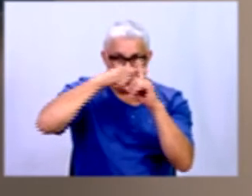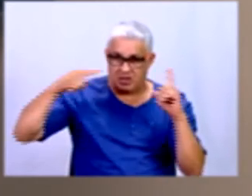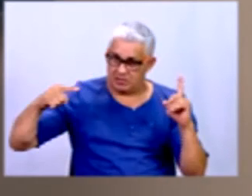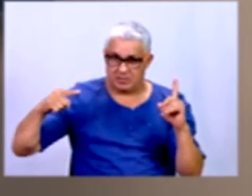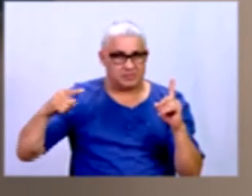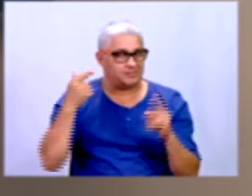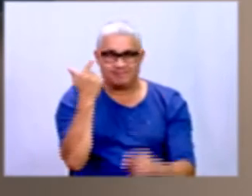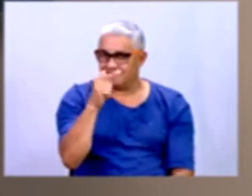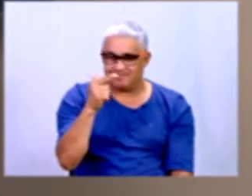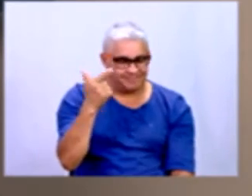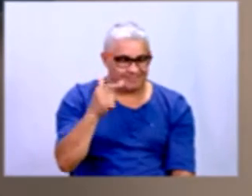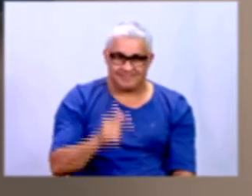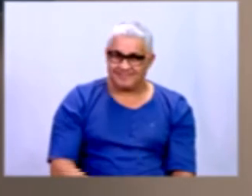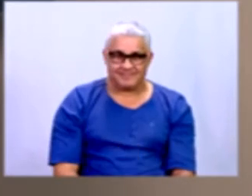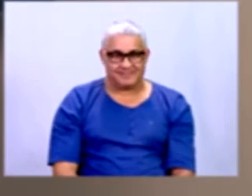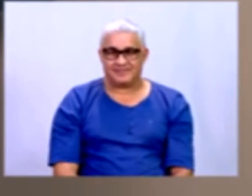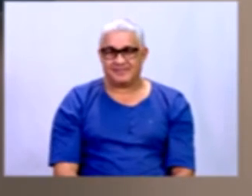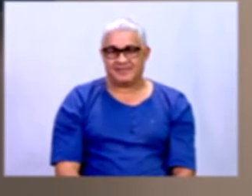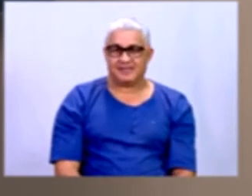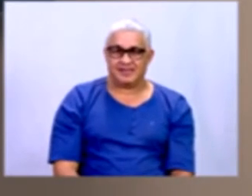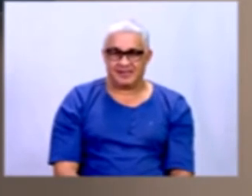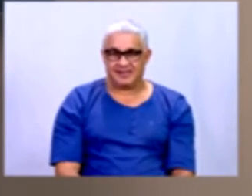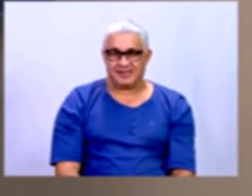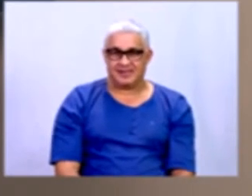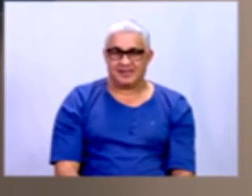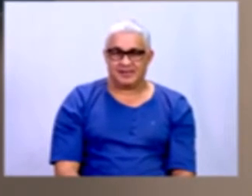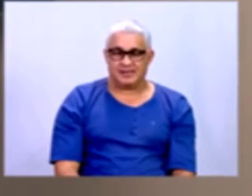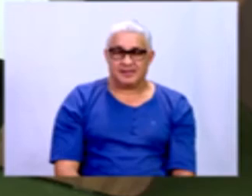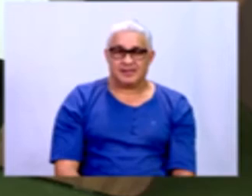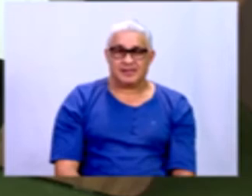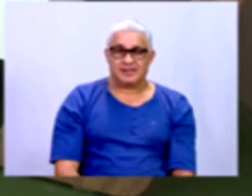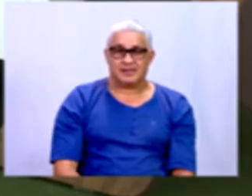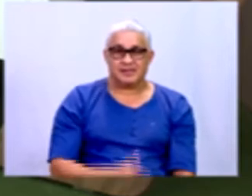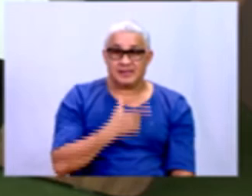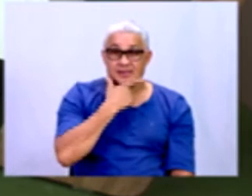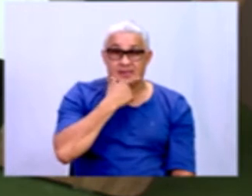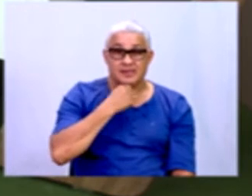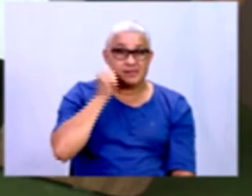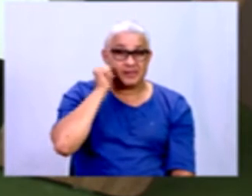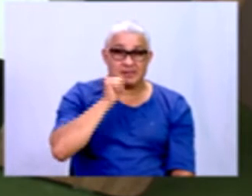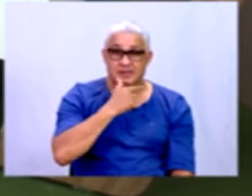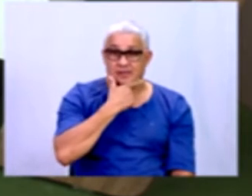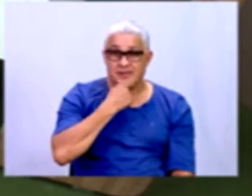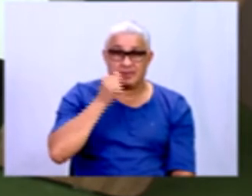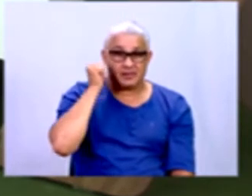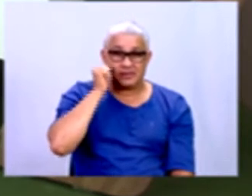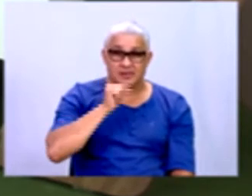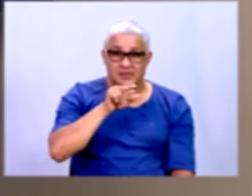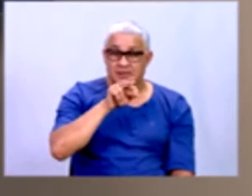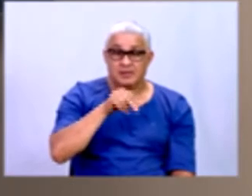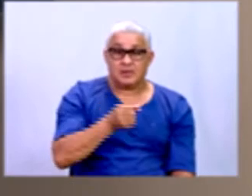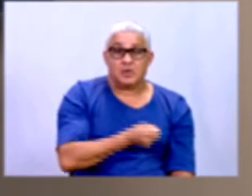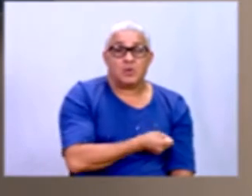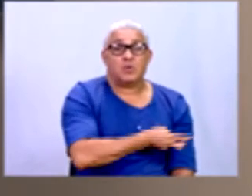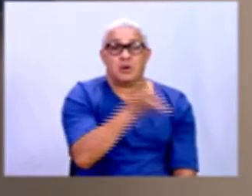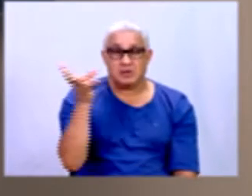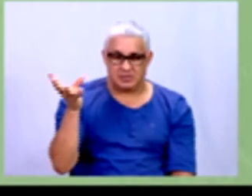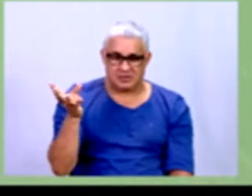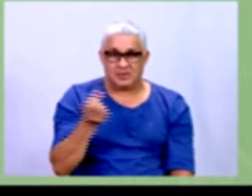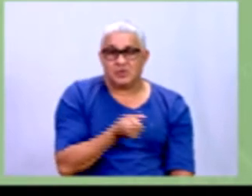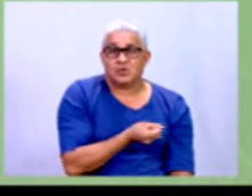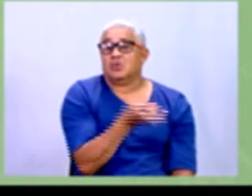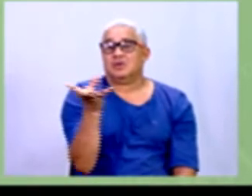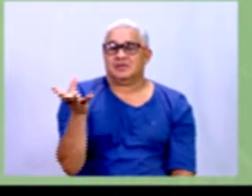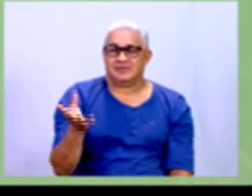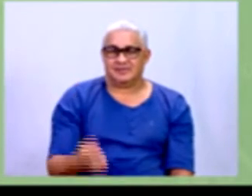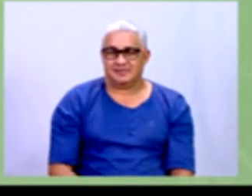vale, tá, gente? É irmão. É, é irmão. Então, sempre vai ser números inteiros. Nesse